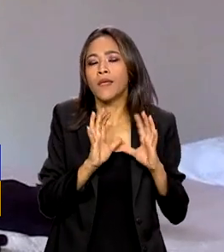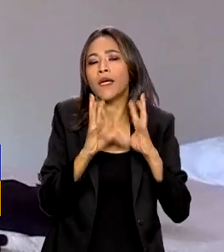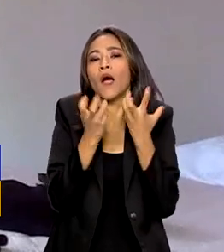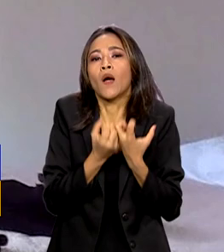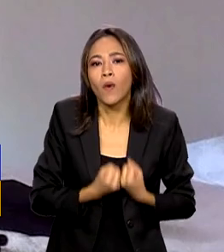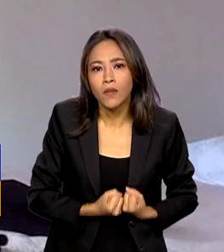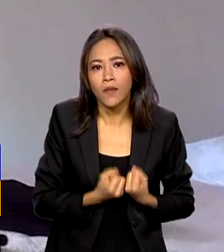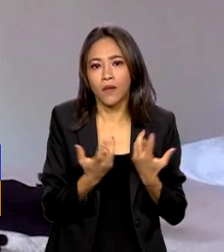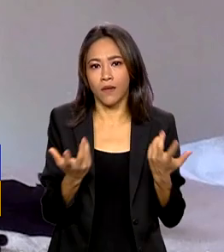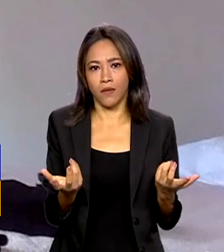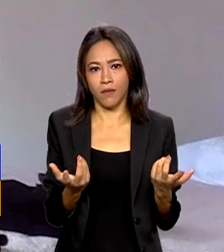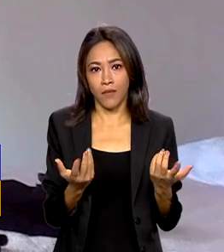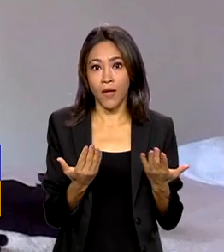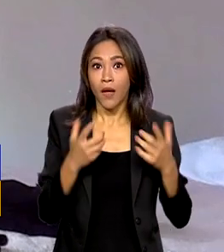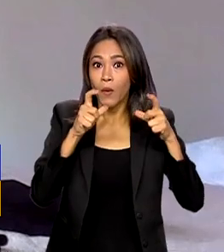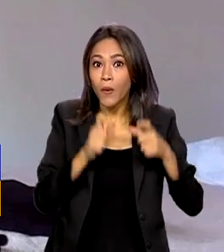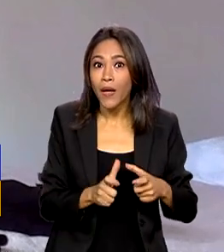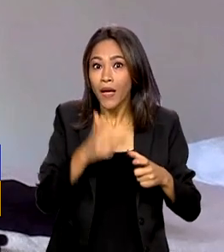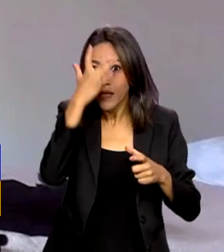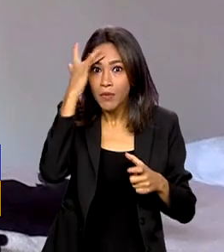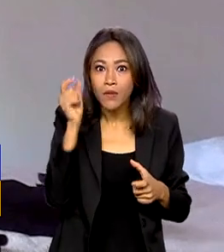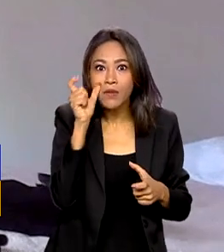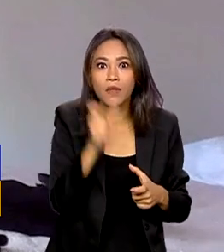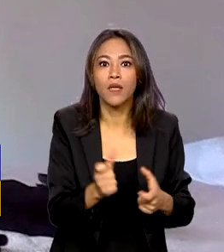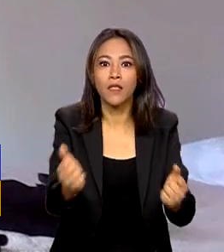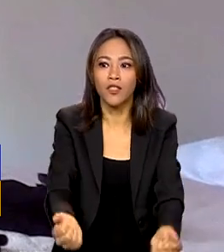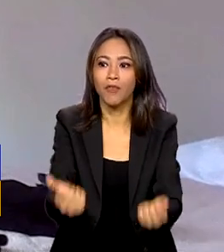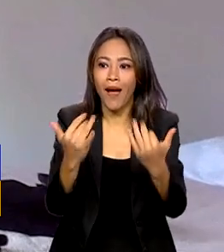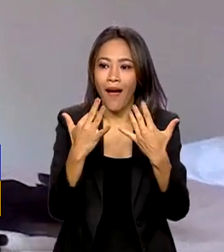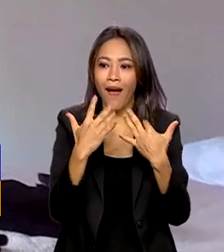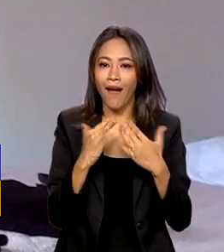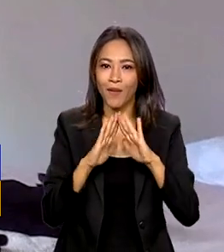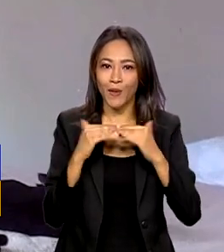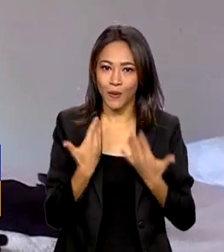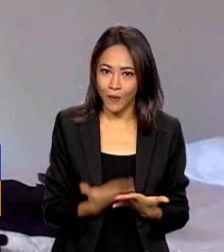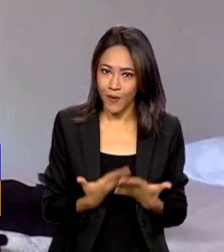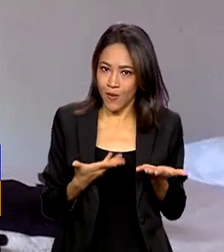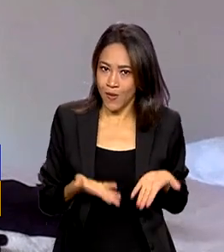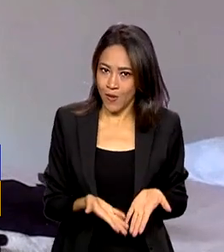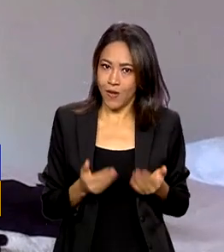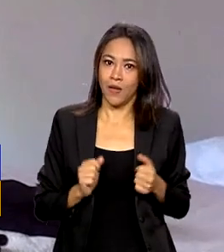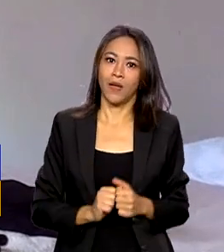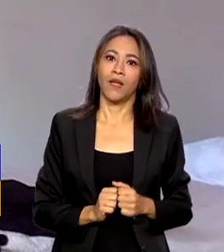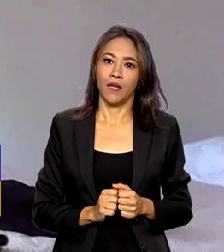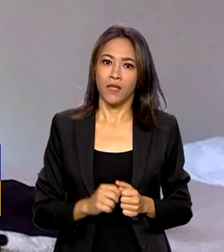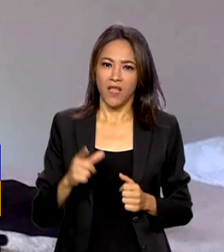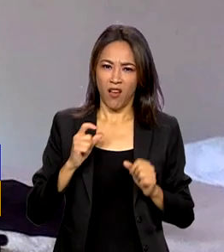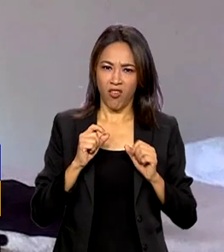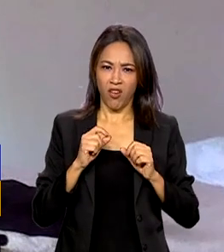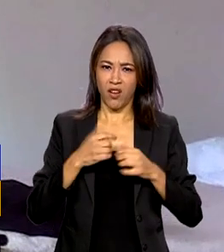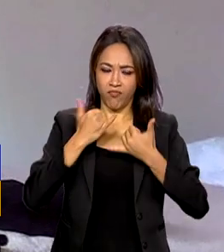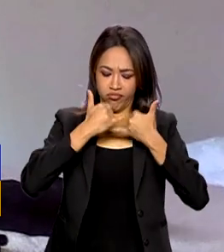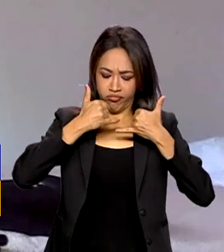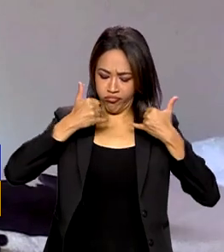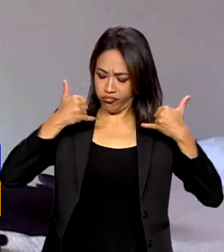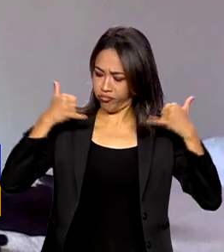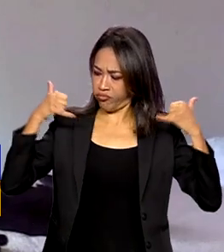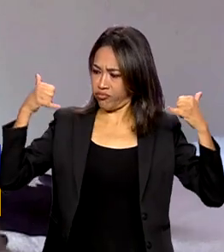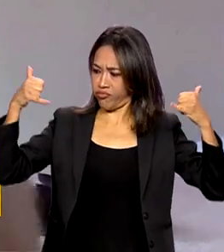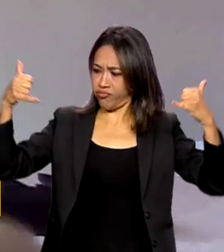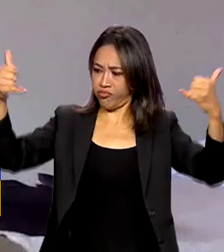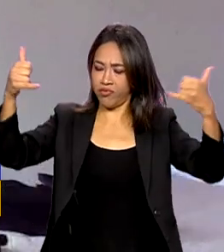inclusivo, um lugar que chame as pessoas e ter continuamente cercas elétricas muito altas,